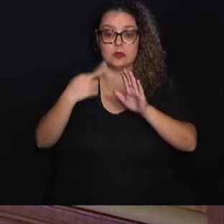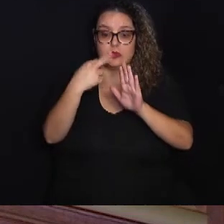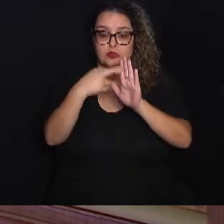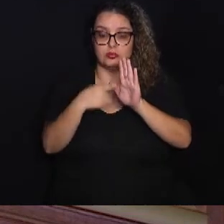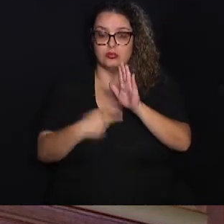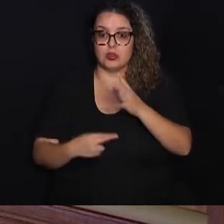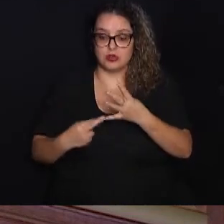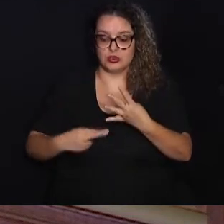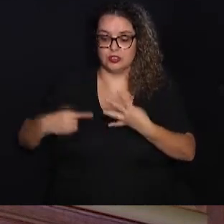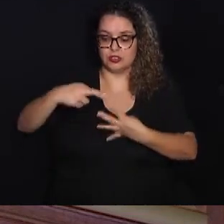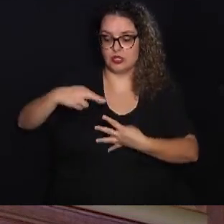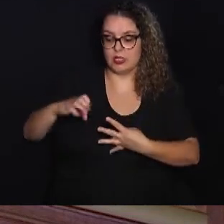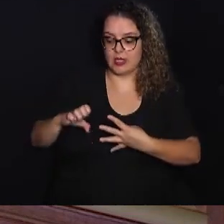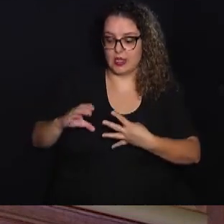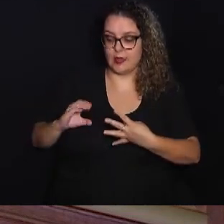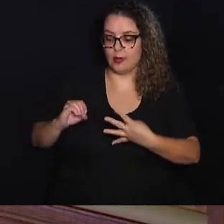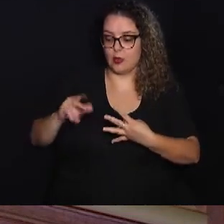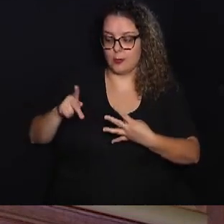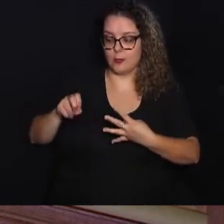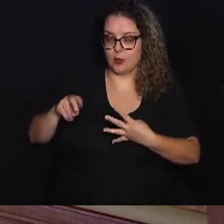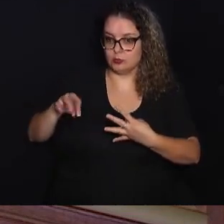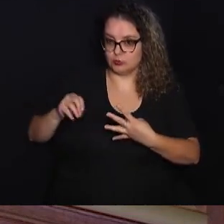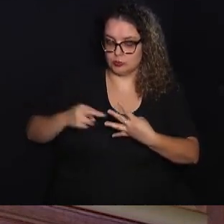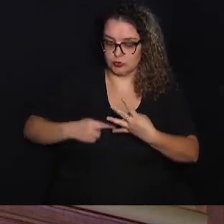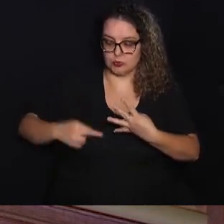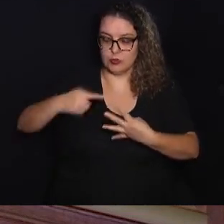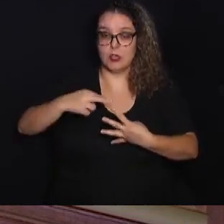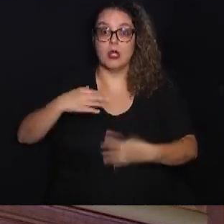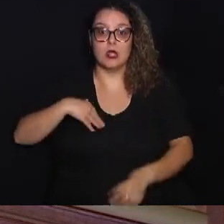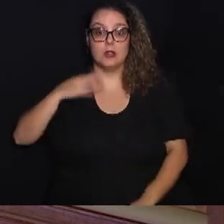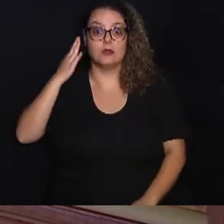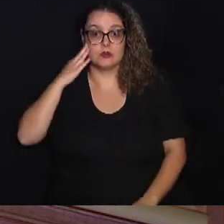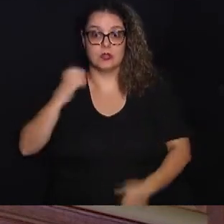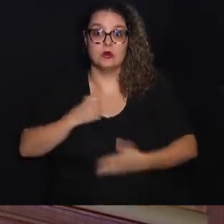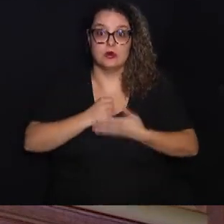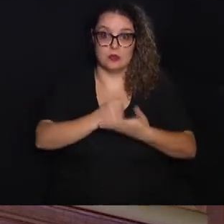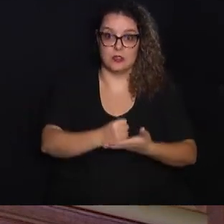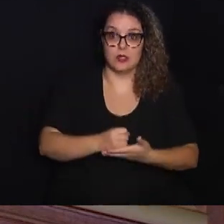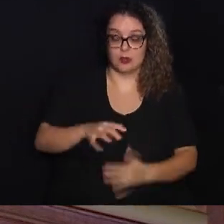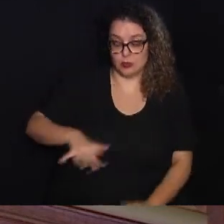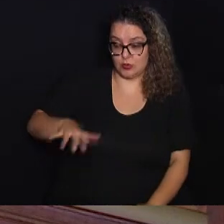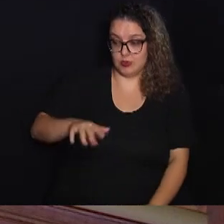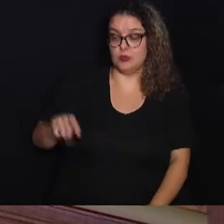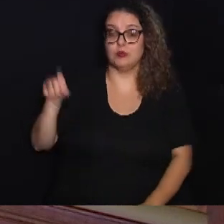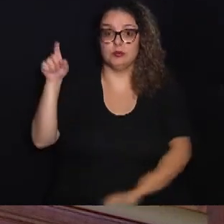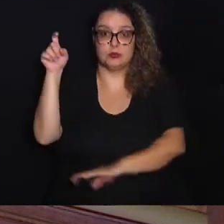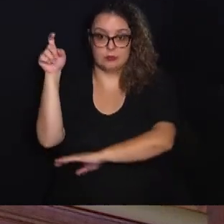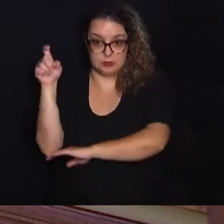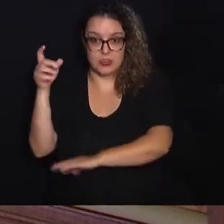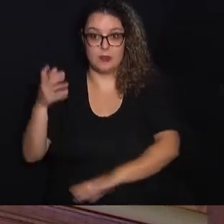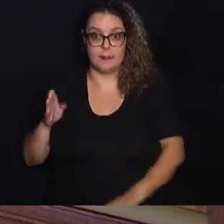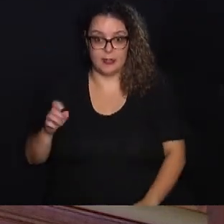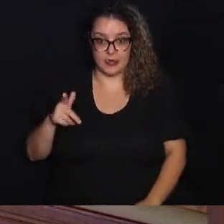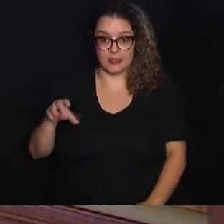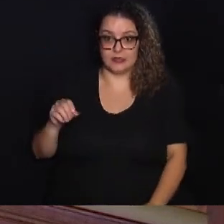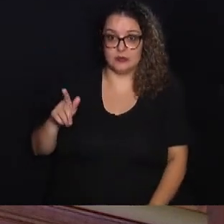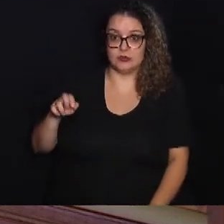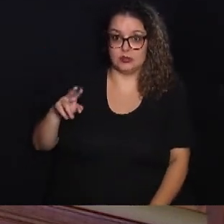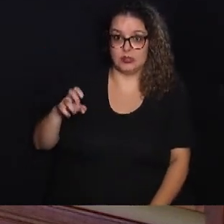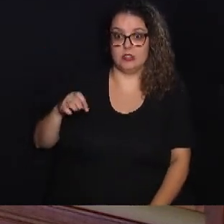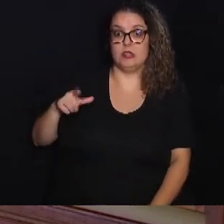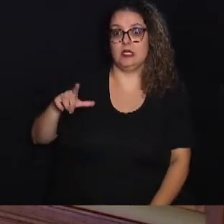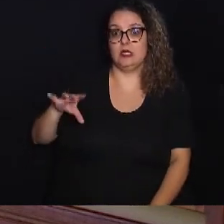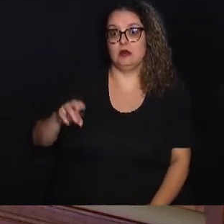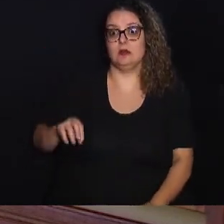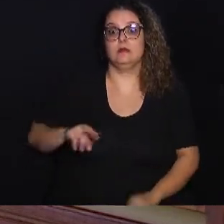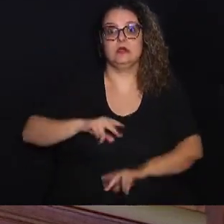você encontra uma relação de vários ecopontos aqui. Eu sei o que eu levo é o de Barão Geraldo, mas tem uma lista